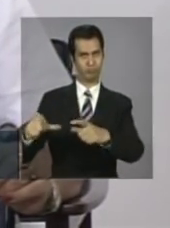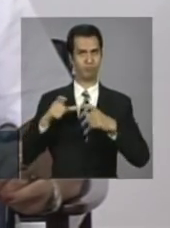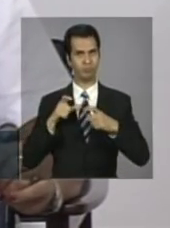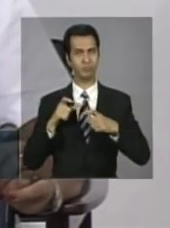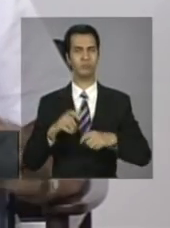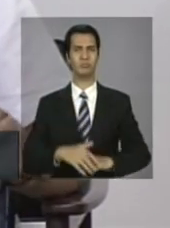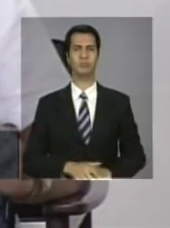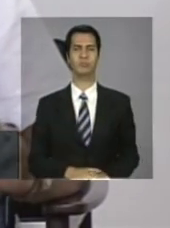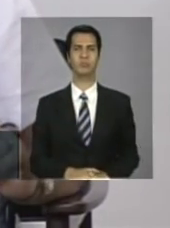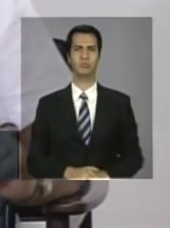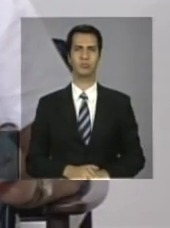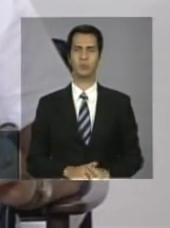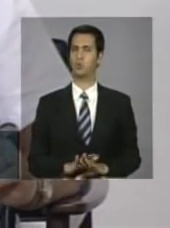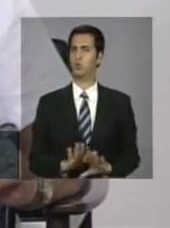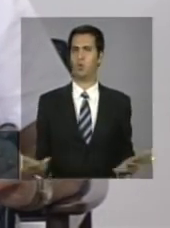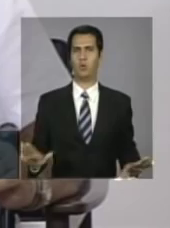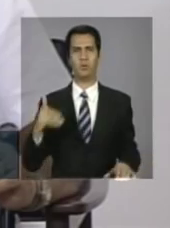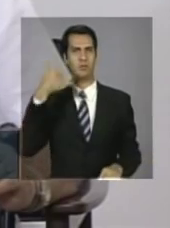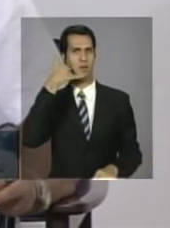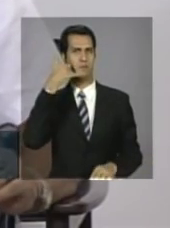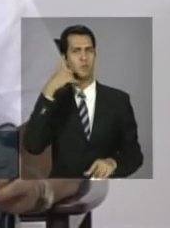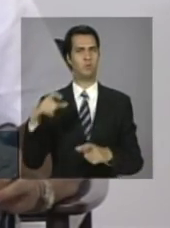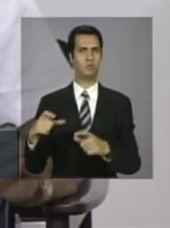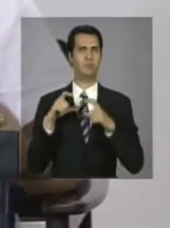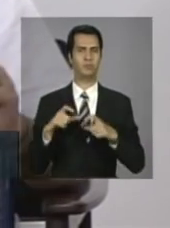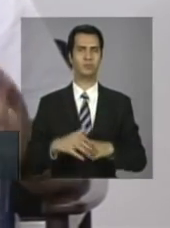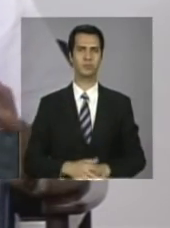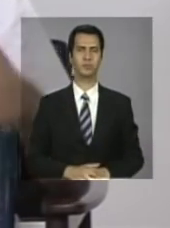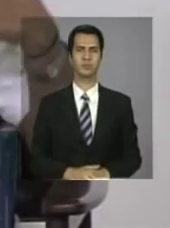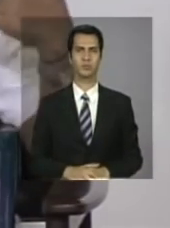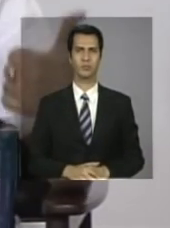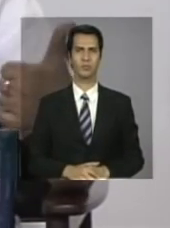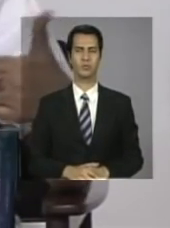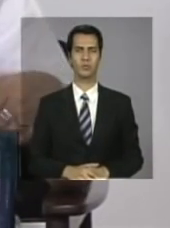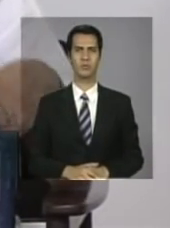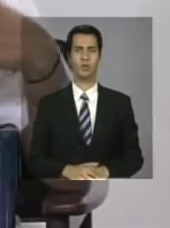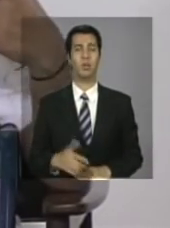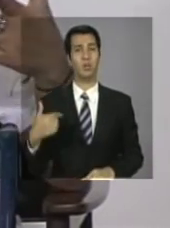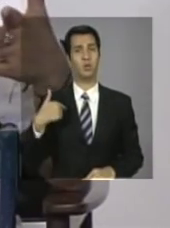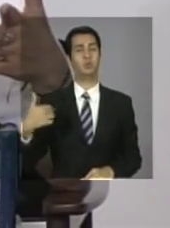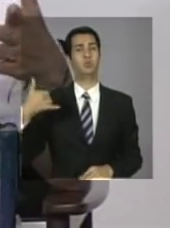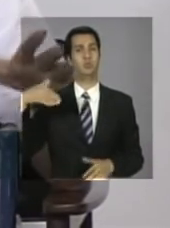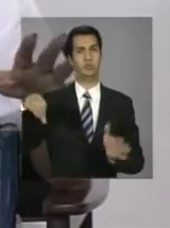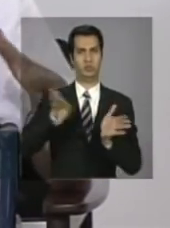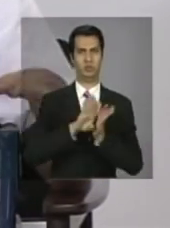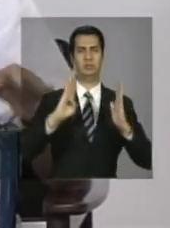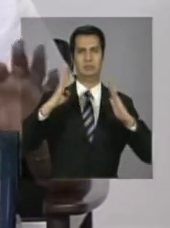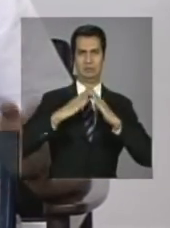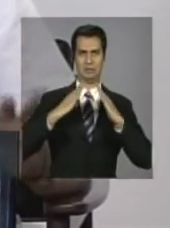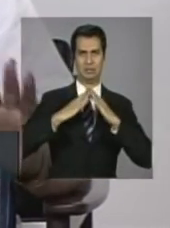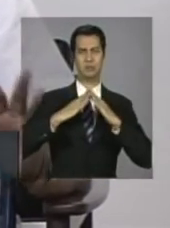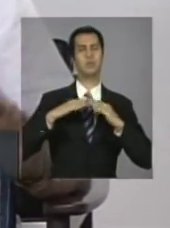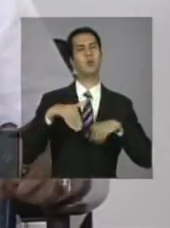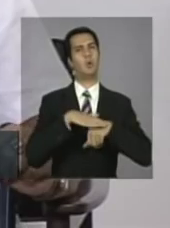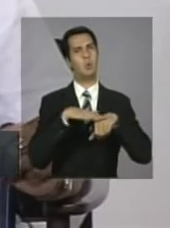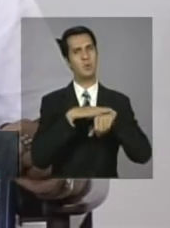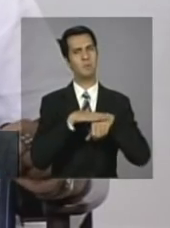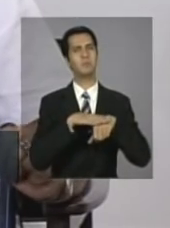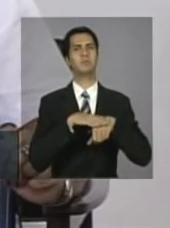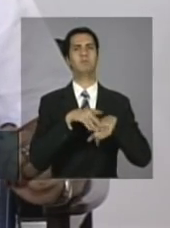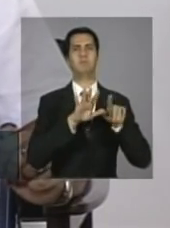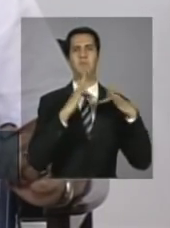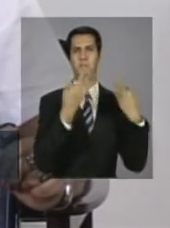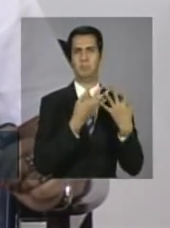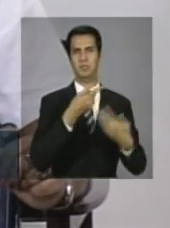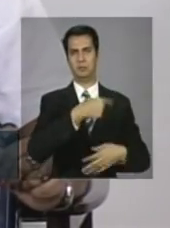O telefone, só o telefone. Então, eu liguei, cheguei em casa, conversei o pessoal lá de casa, expliquei